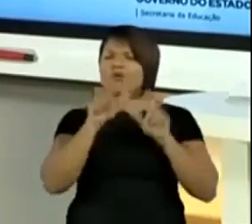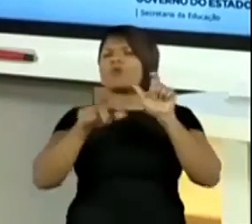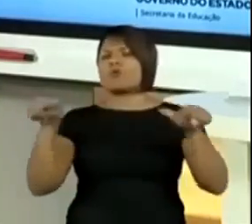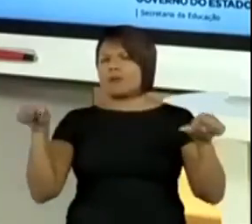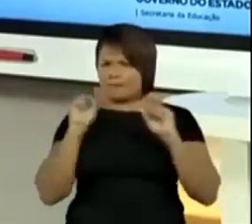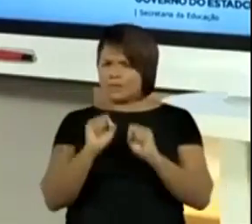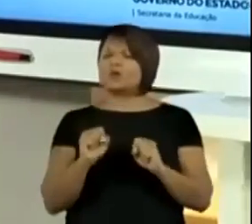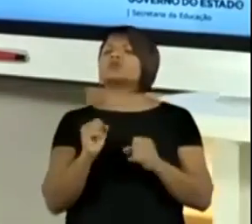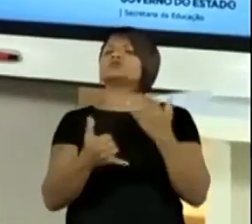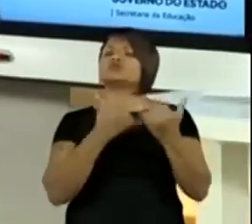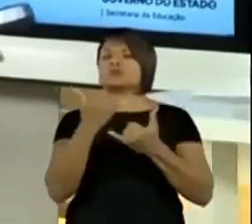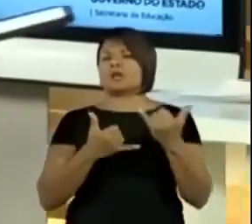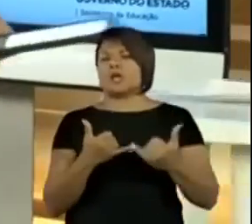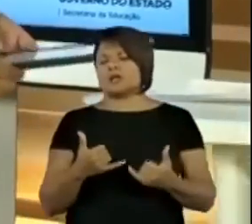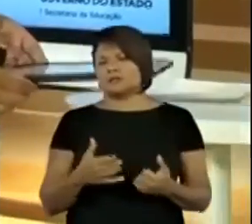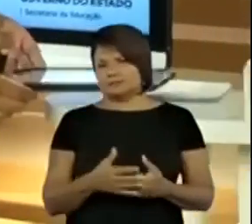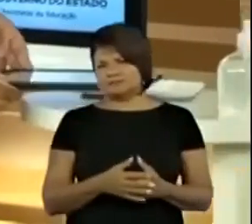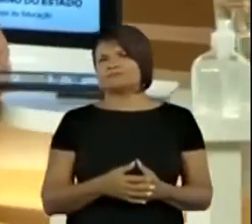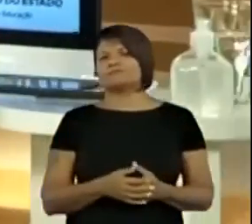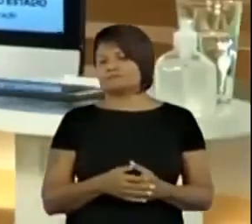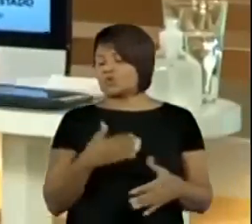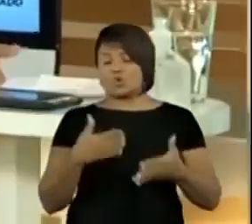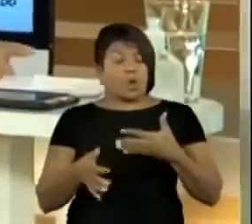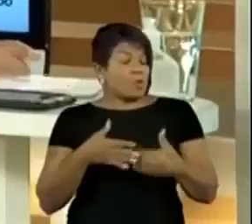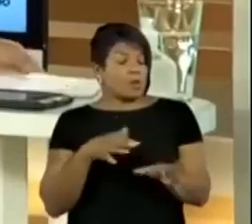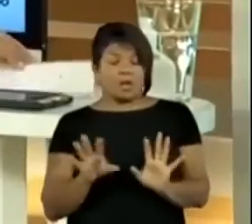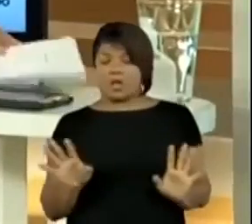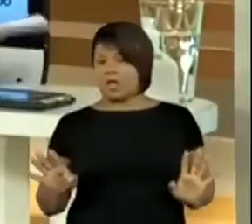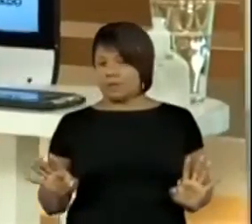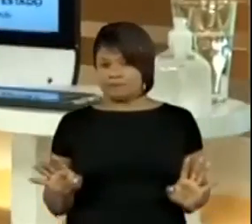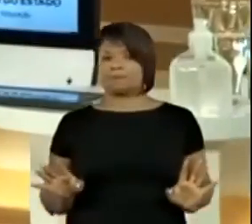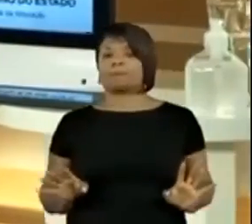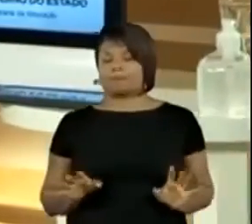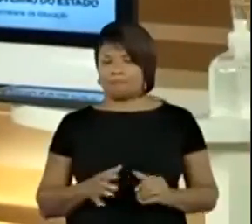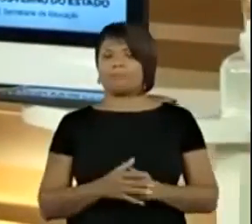Eu não tenho necessidade de estar...